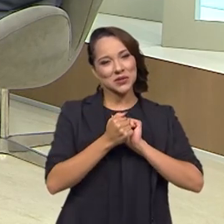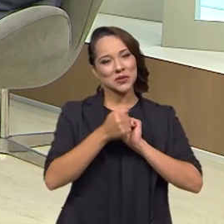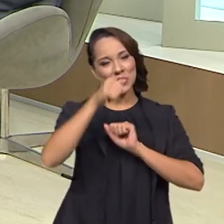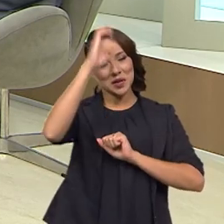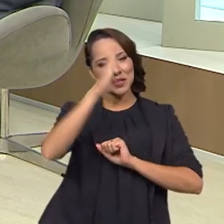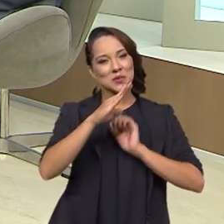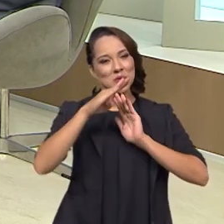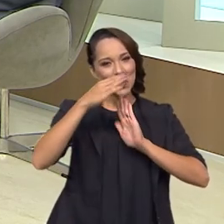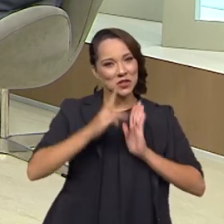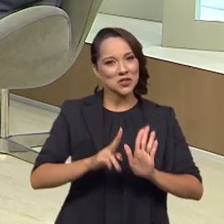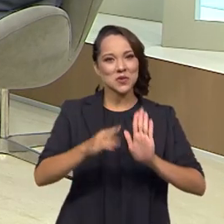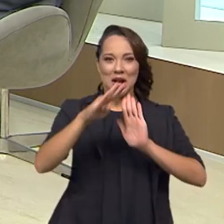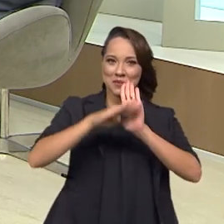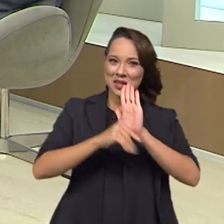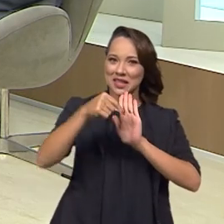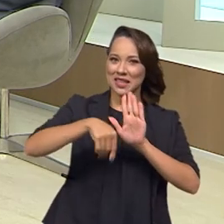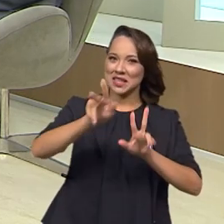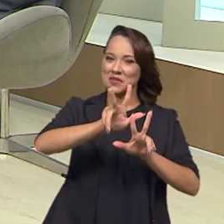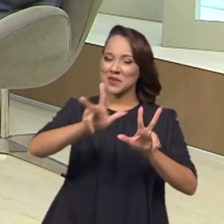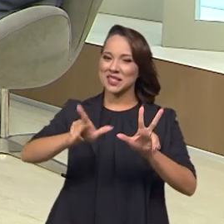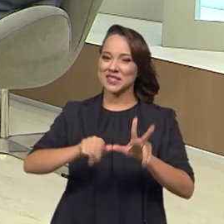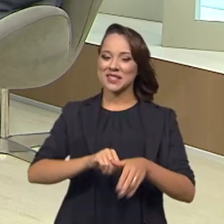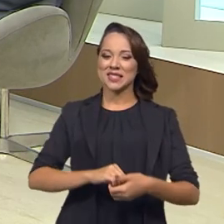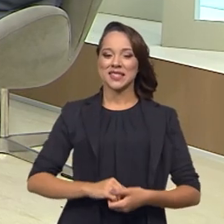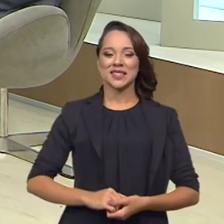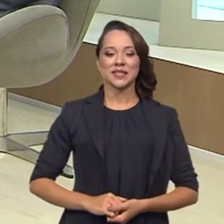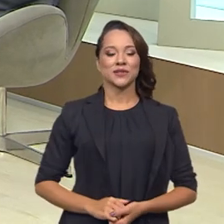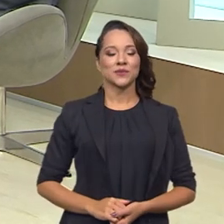e o Brasil continua em pauta aqui na TV Brasil.